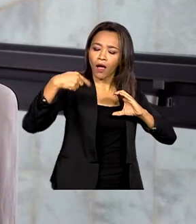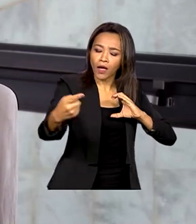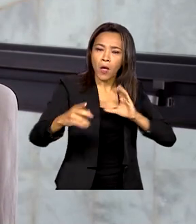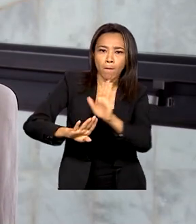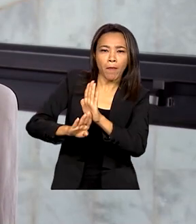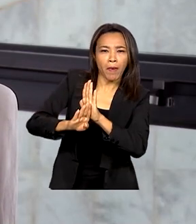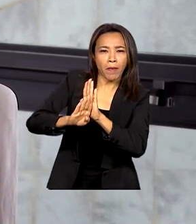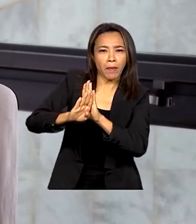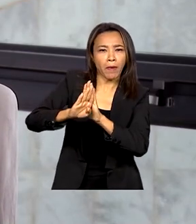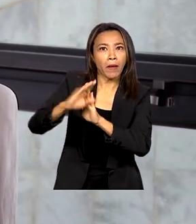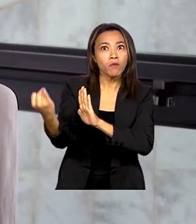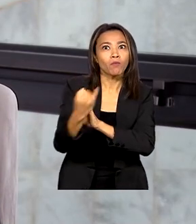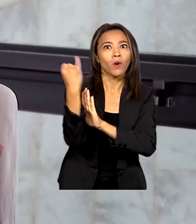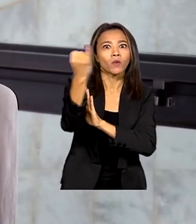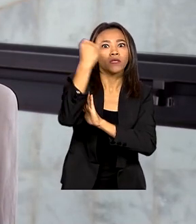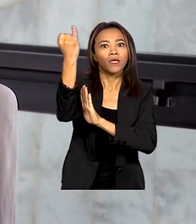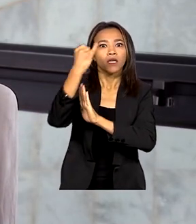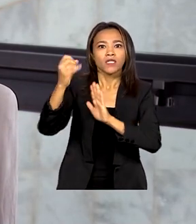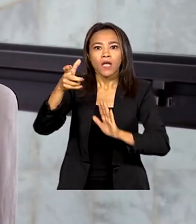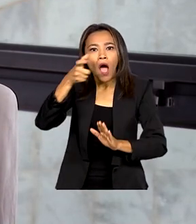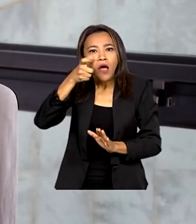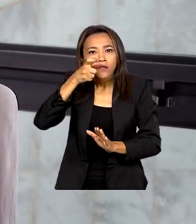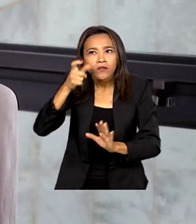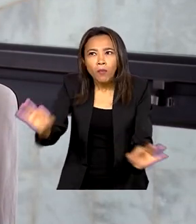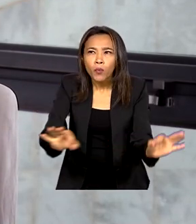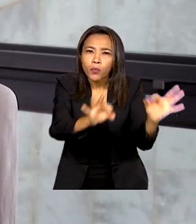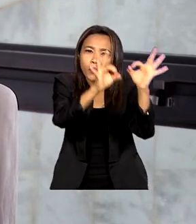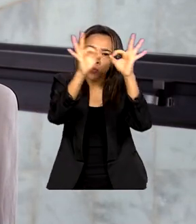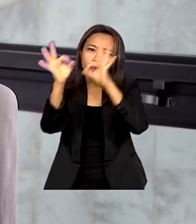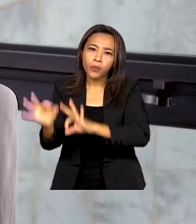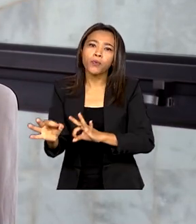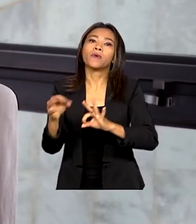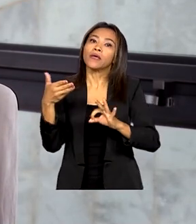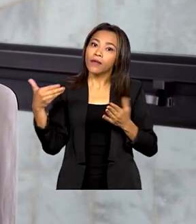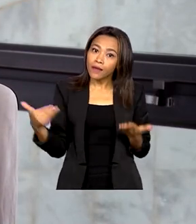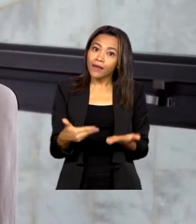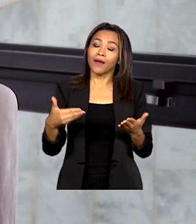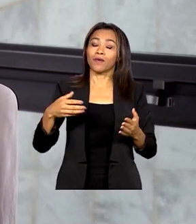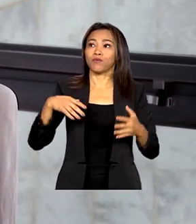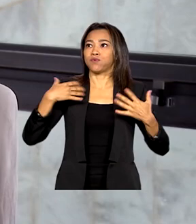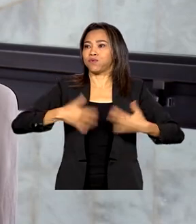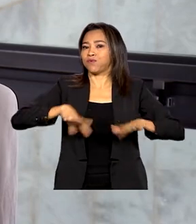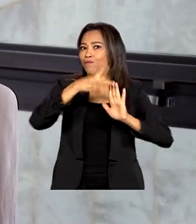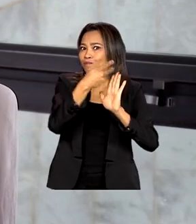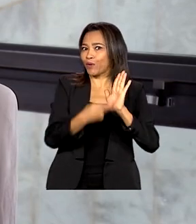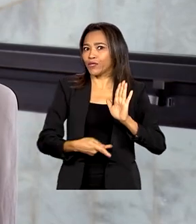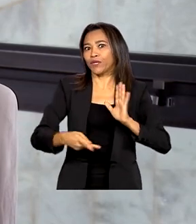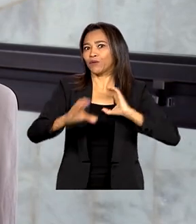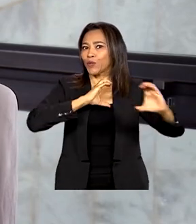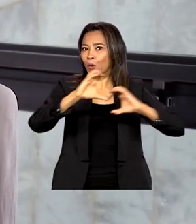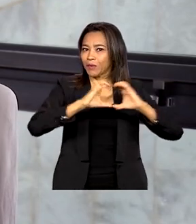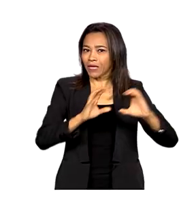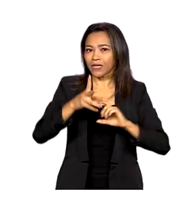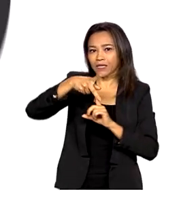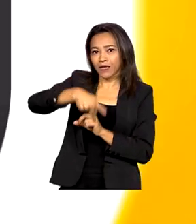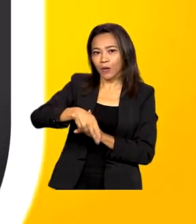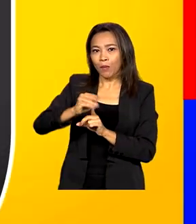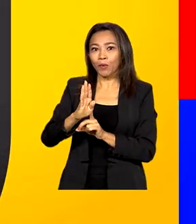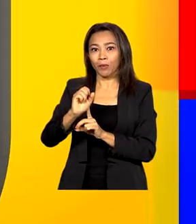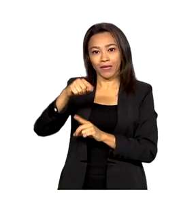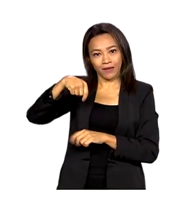em termos de relevância, de audiência, de importância e se afirmar como um grande projeto de comunicação pública no nosso país.